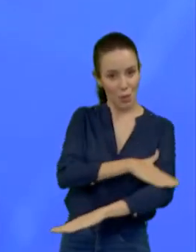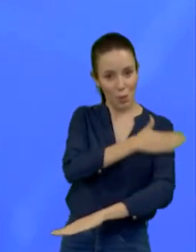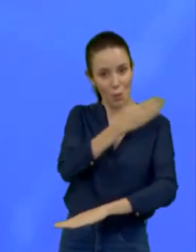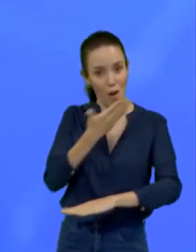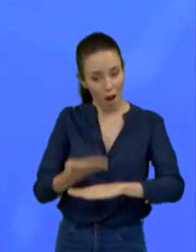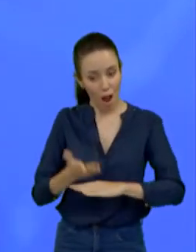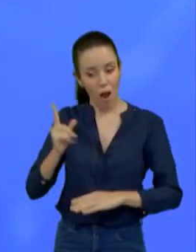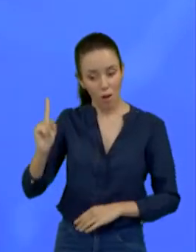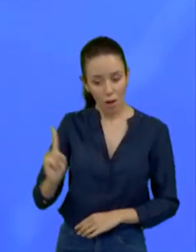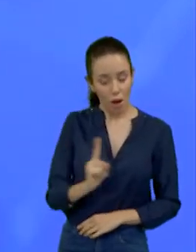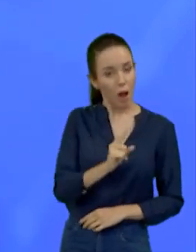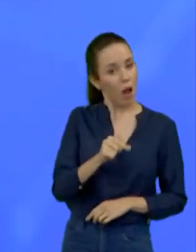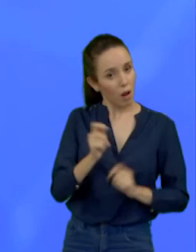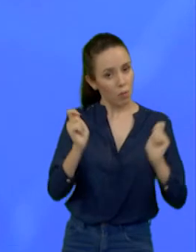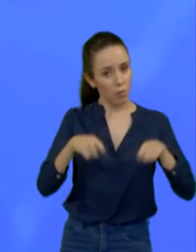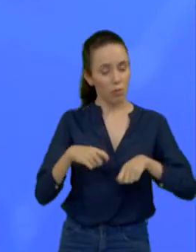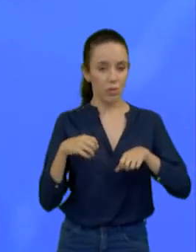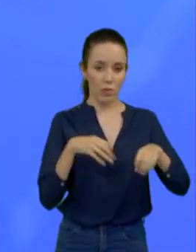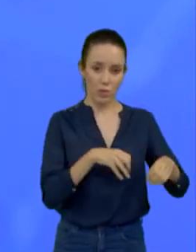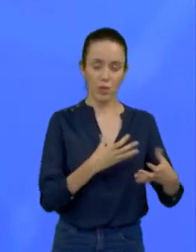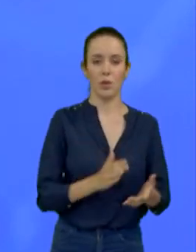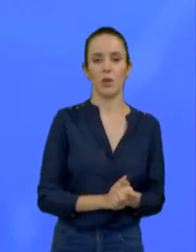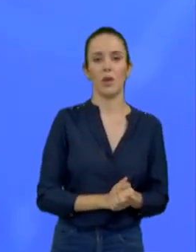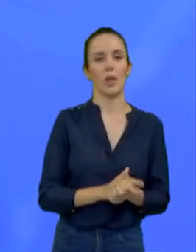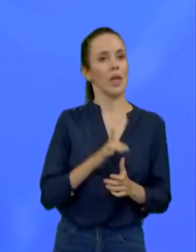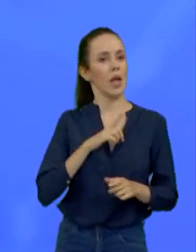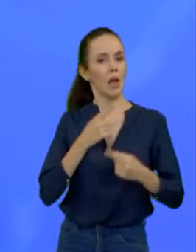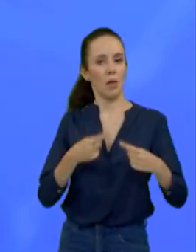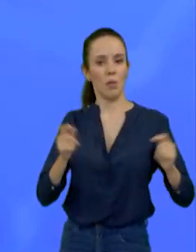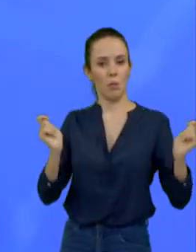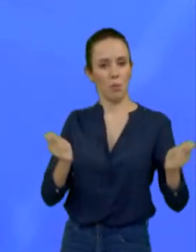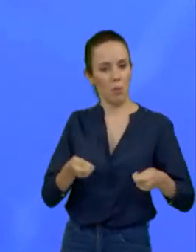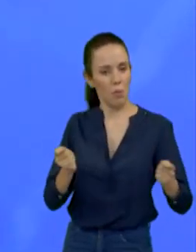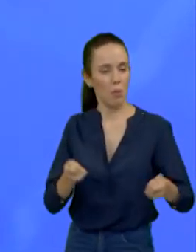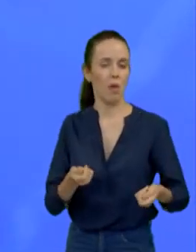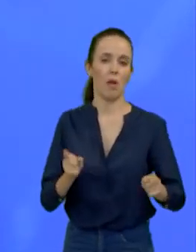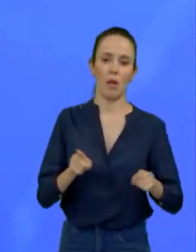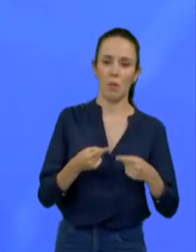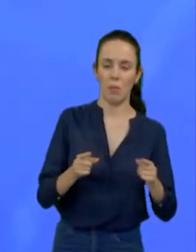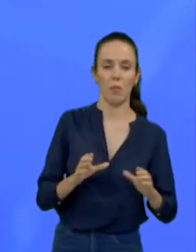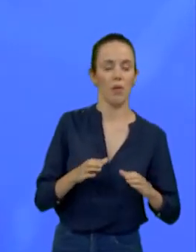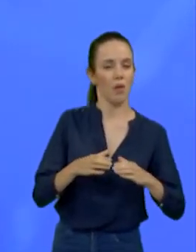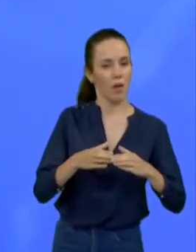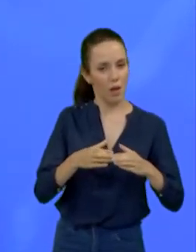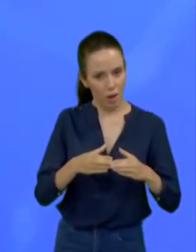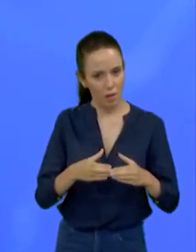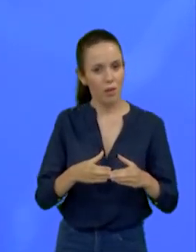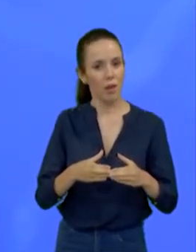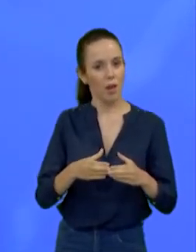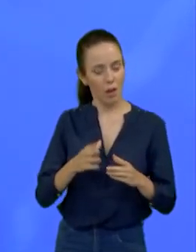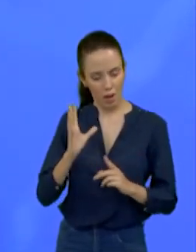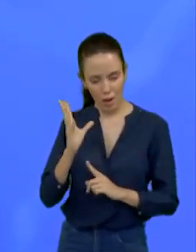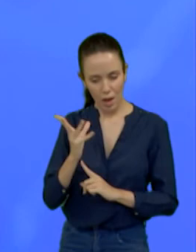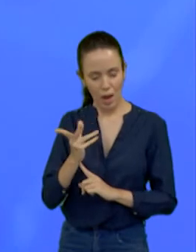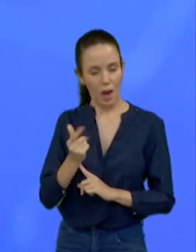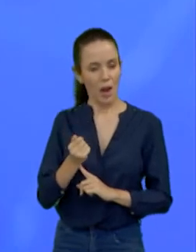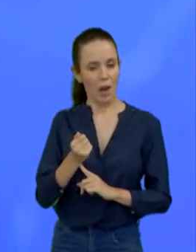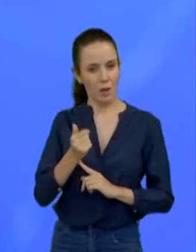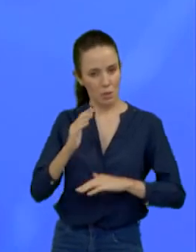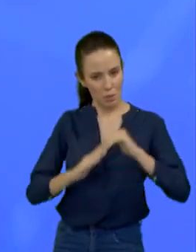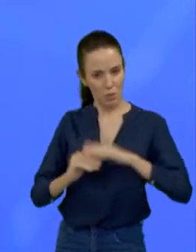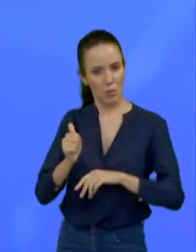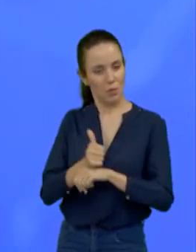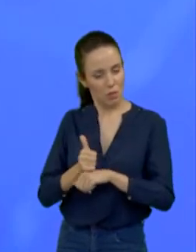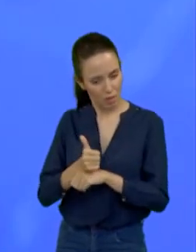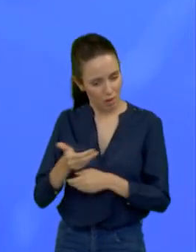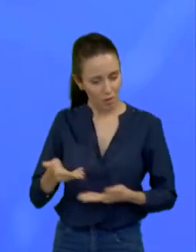desse projeto, utilizando, sim, as bandas municipais, os artistas locais para dar essas aulas para as crianças de São Sebastião.